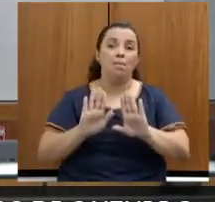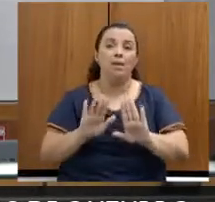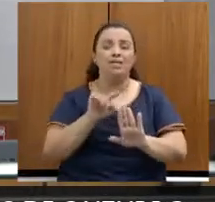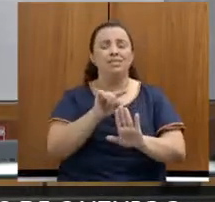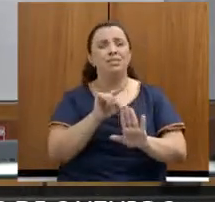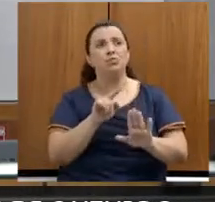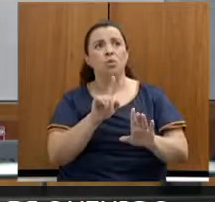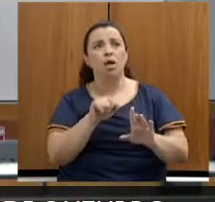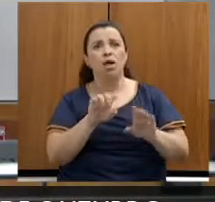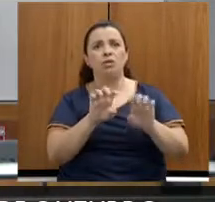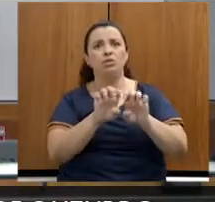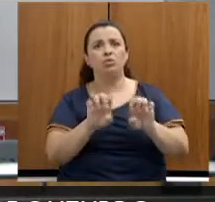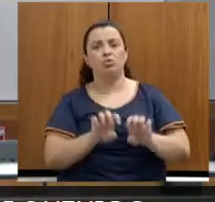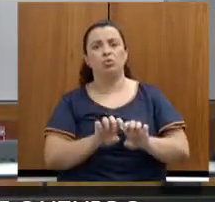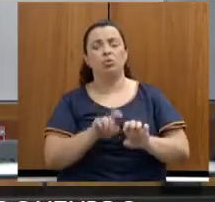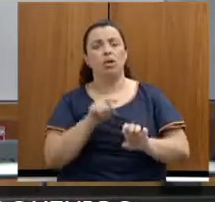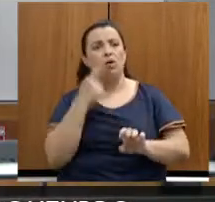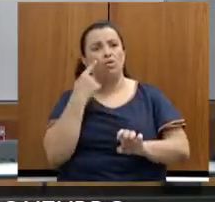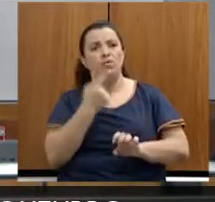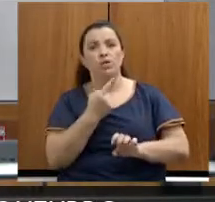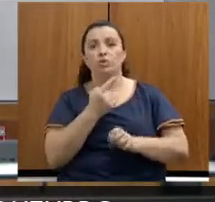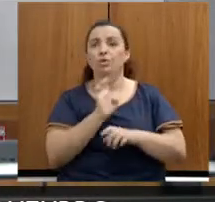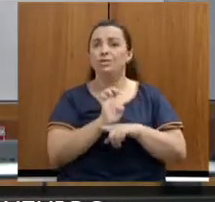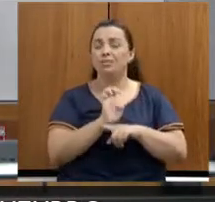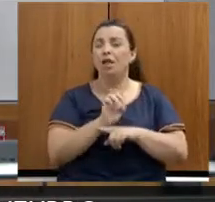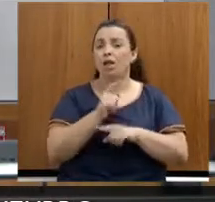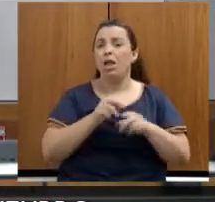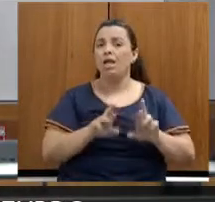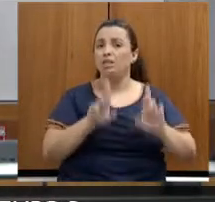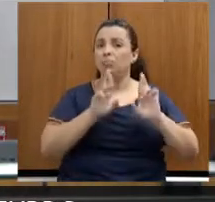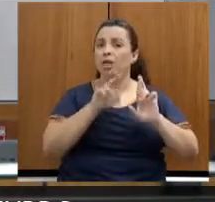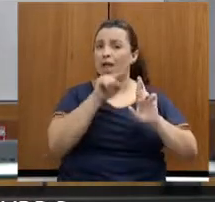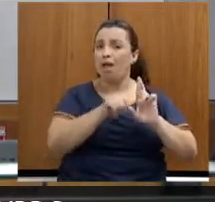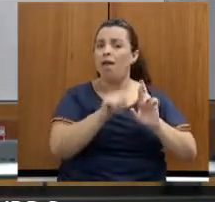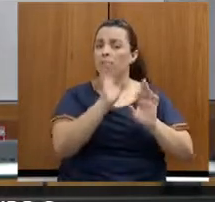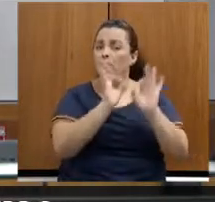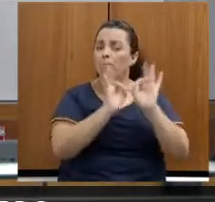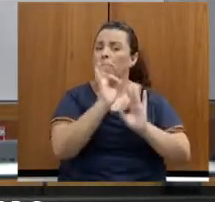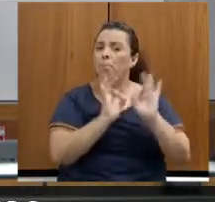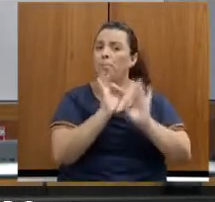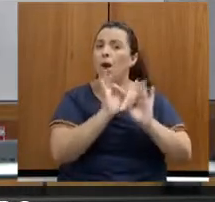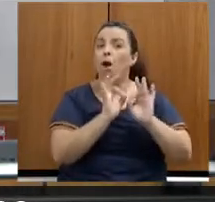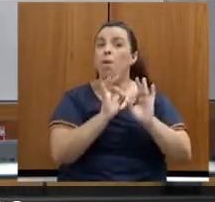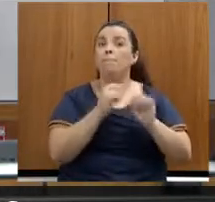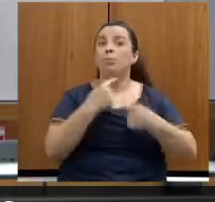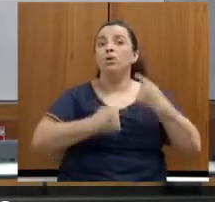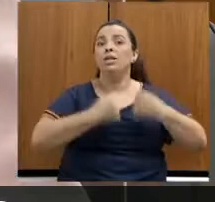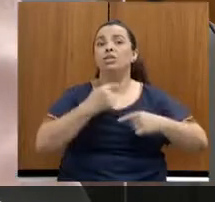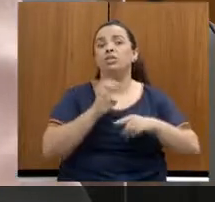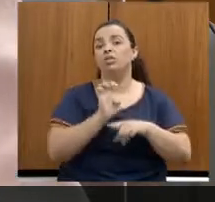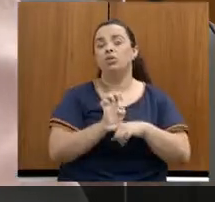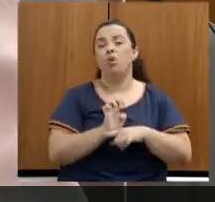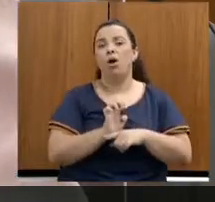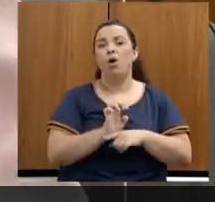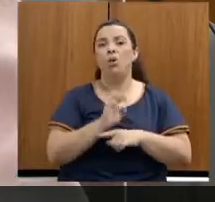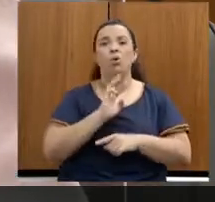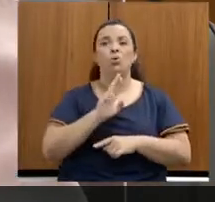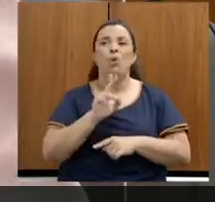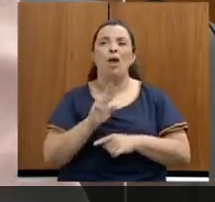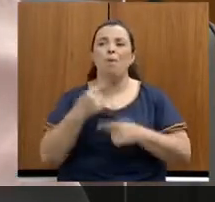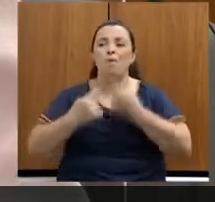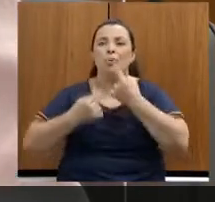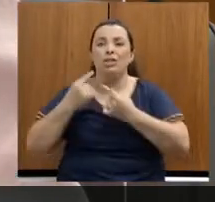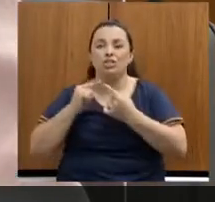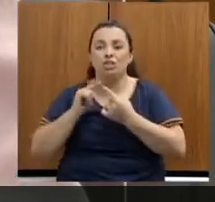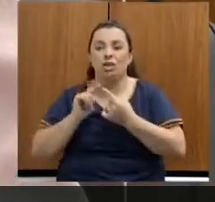é, sim, na minha avaliação, responsável por elaborar política estadual, não políticas pontuais, mas uma política que faça um